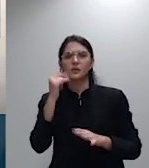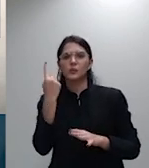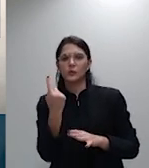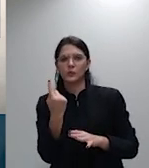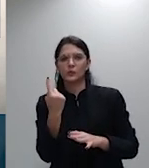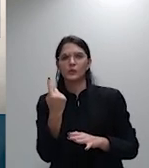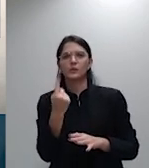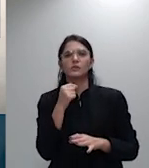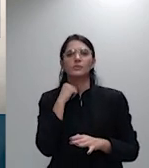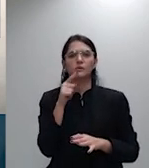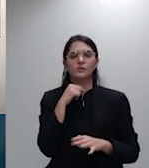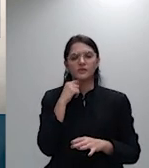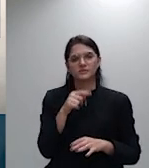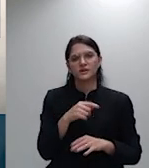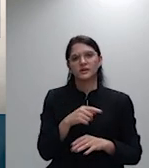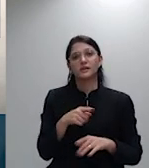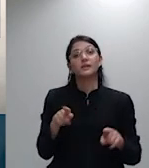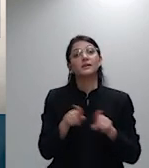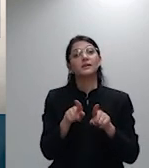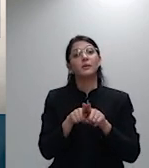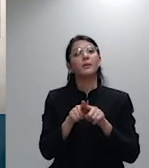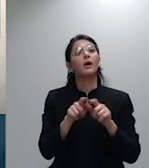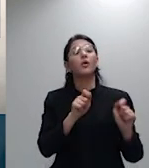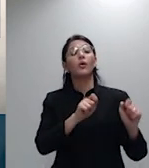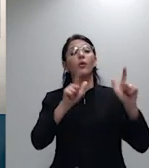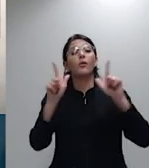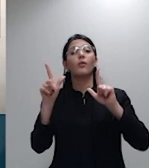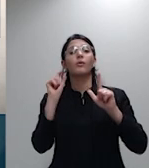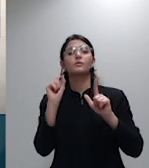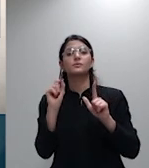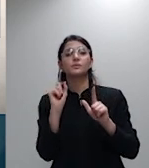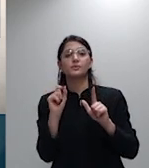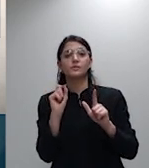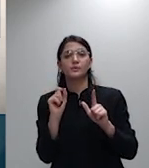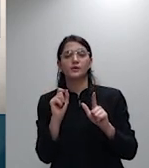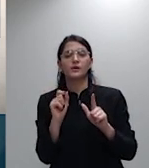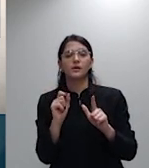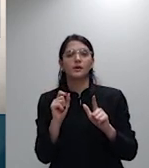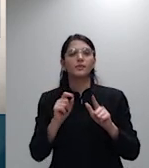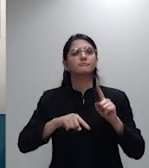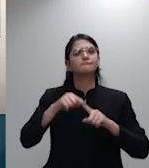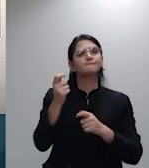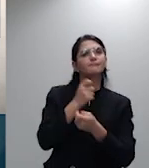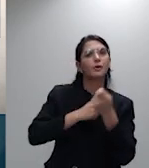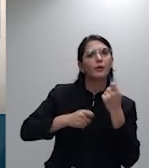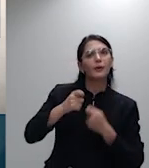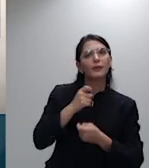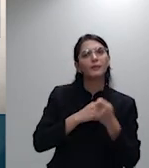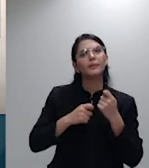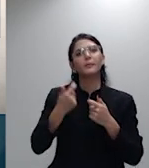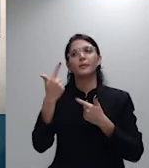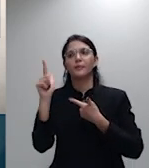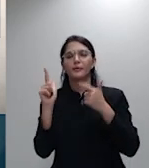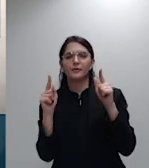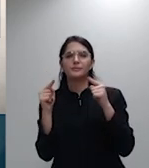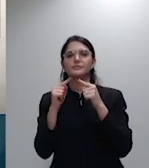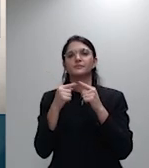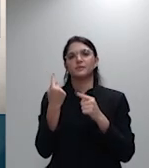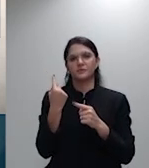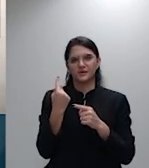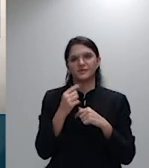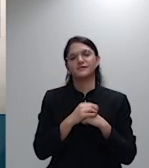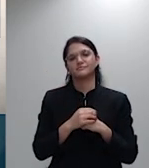ponto riscos e incertezas na teoria econômica são coisas absolutamente diversas risco é algo que se